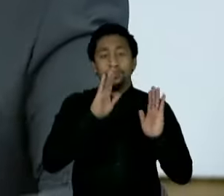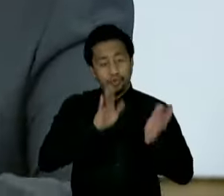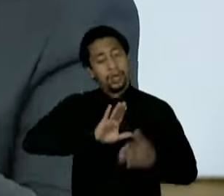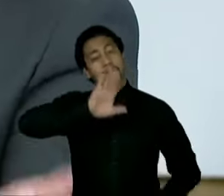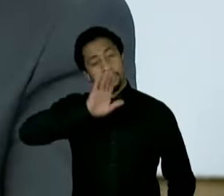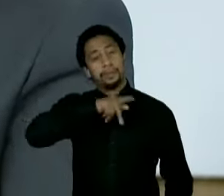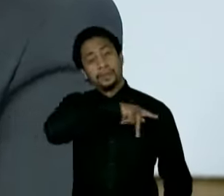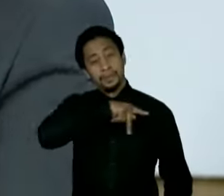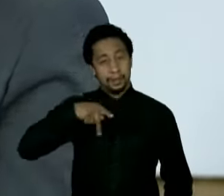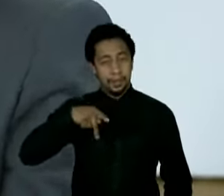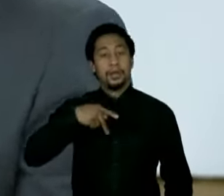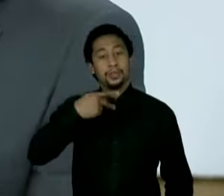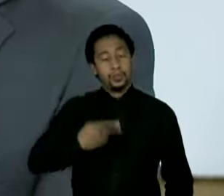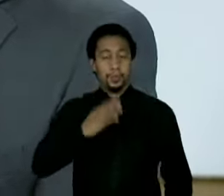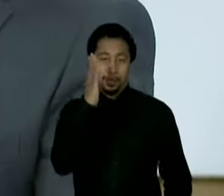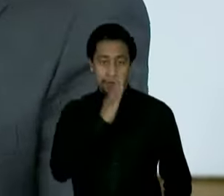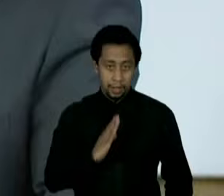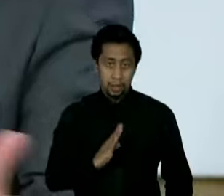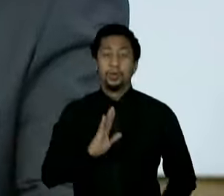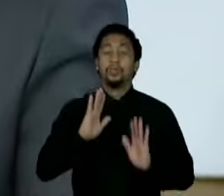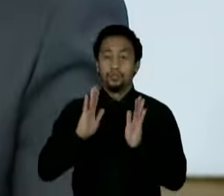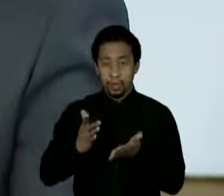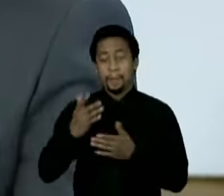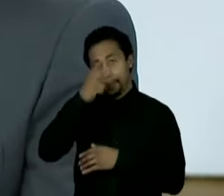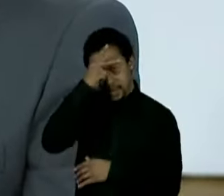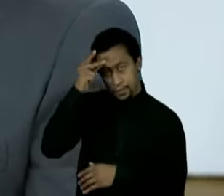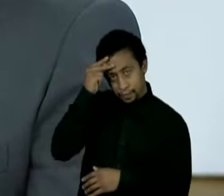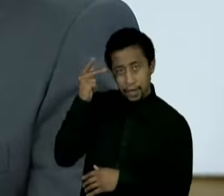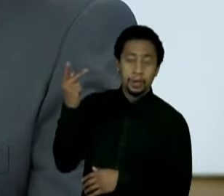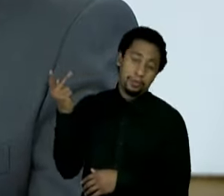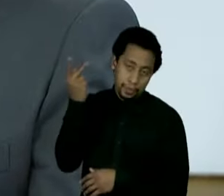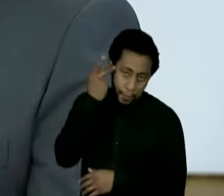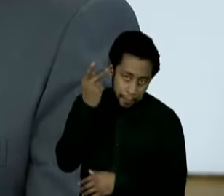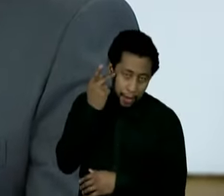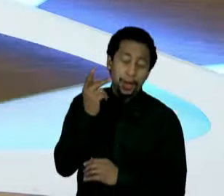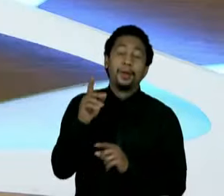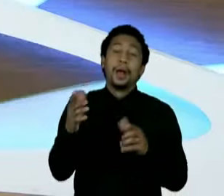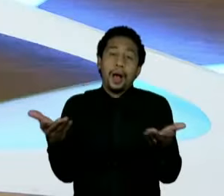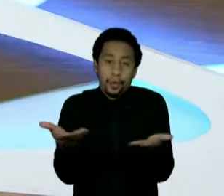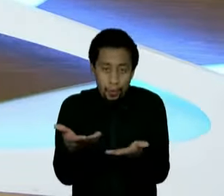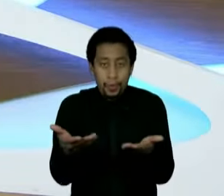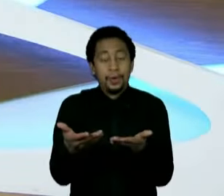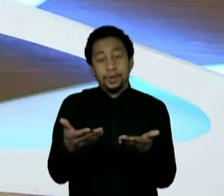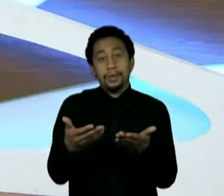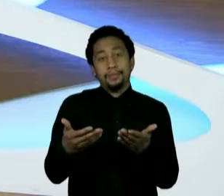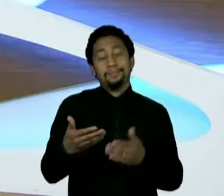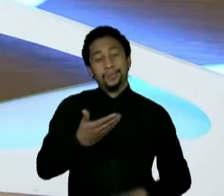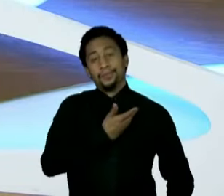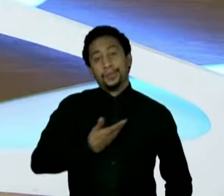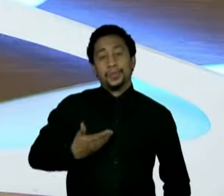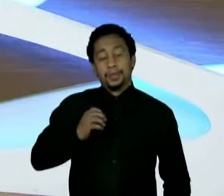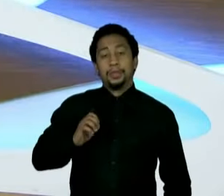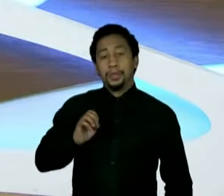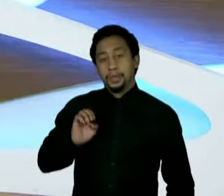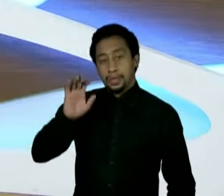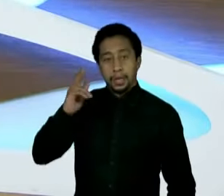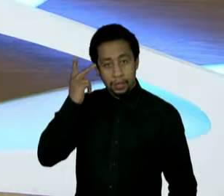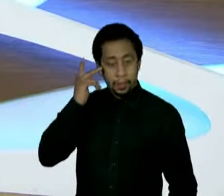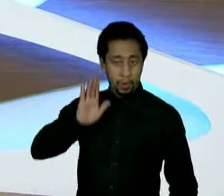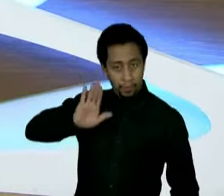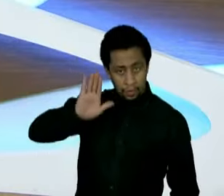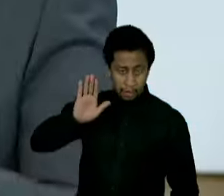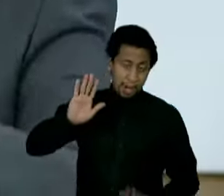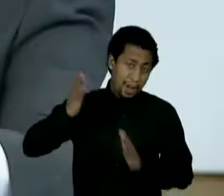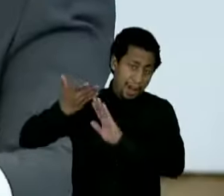qualificada, enfim, que já foi prefeito da capital, é natural que eles tenham o candidato deles. Não há argumento... Eu não faço política